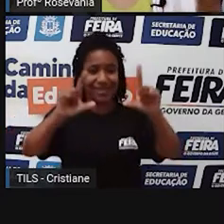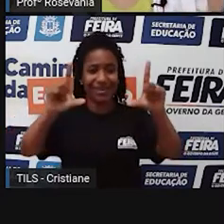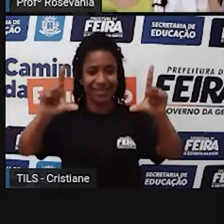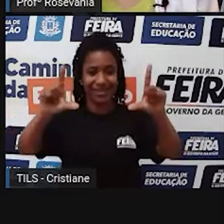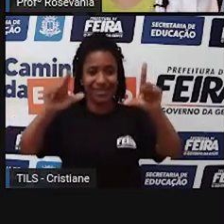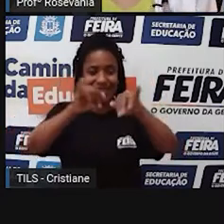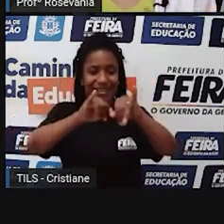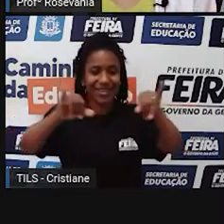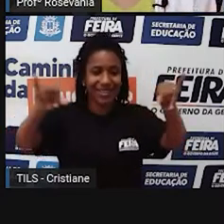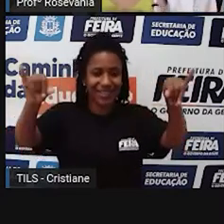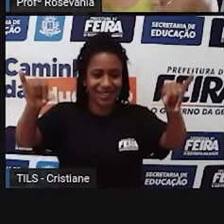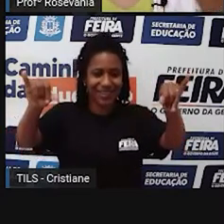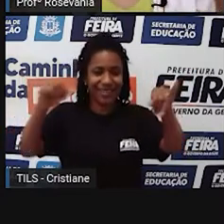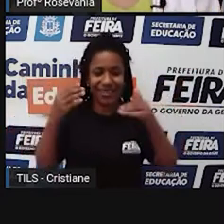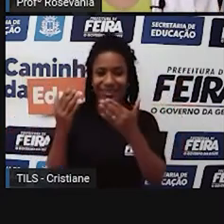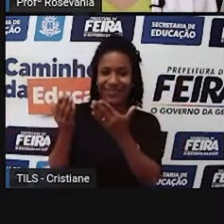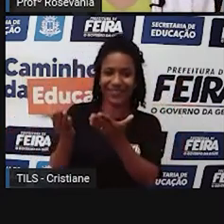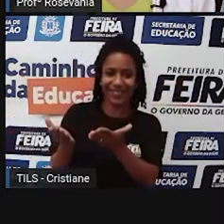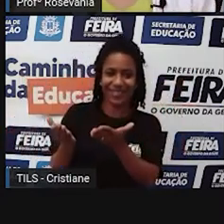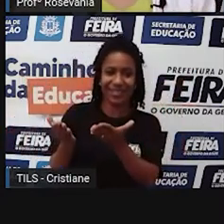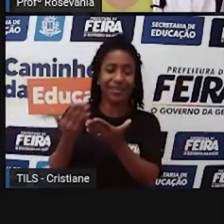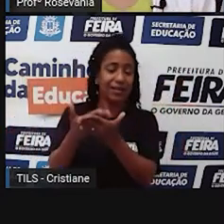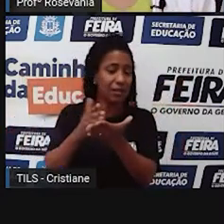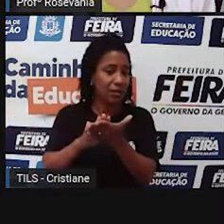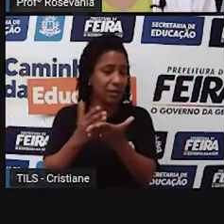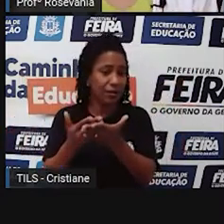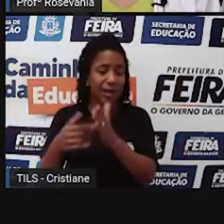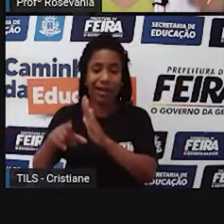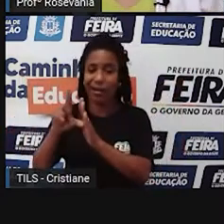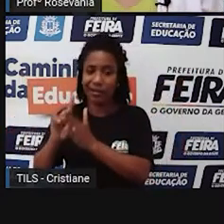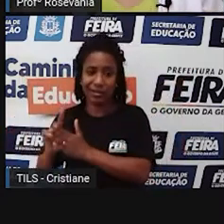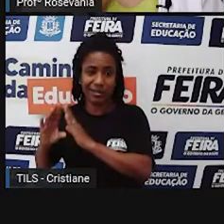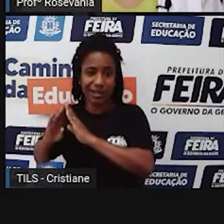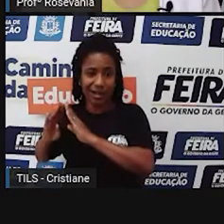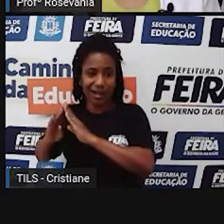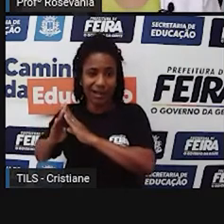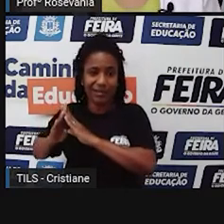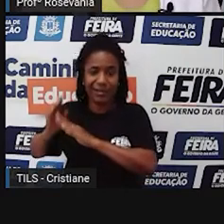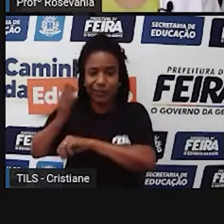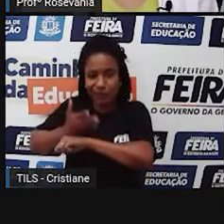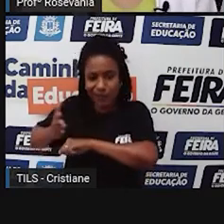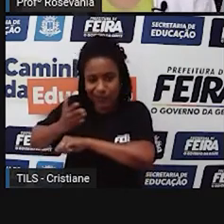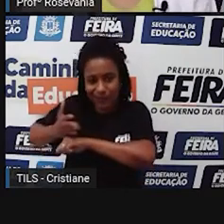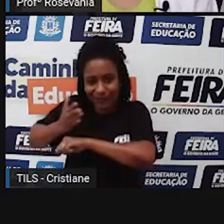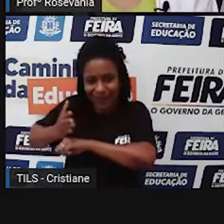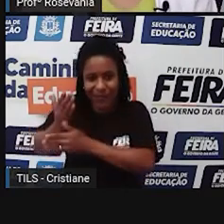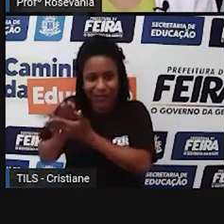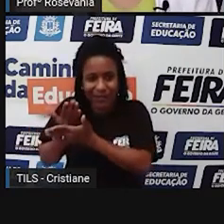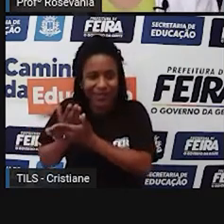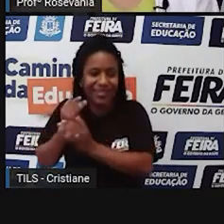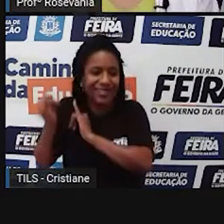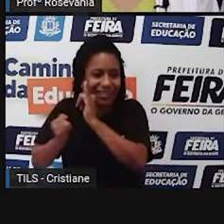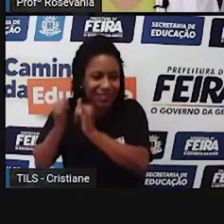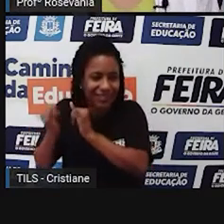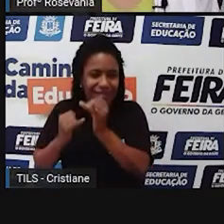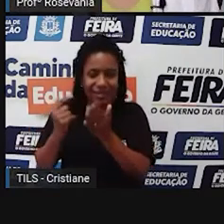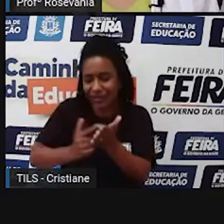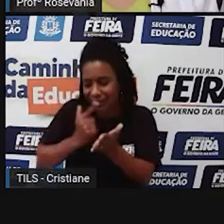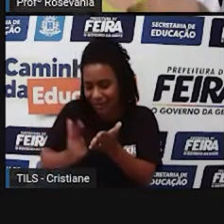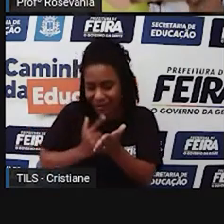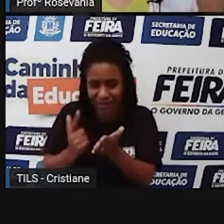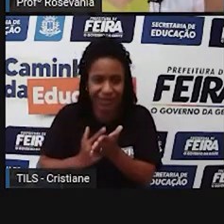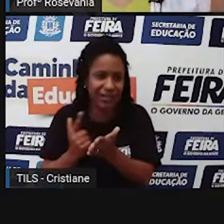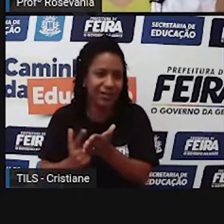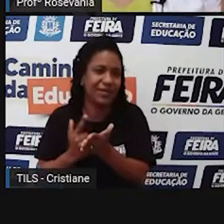pesquisar, boa parte dessas imagens a gente pega até na internet, a gente pega os assuntos de livro. Então, eu já precisei do